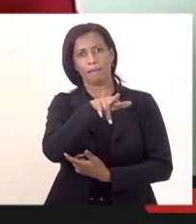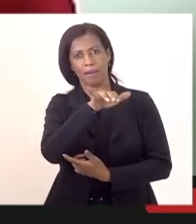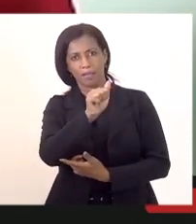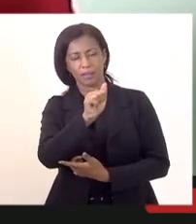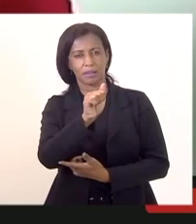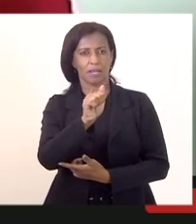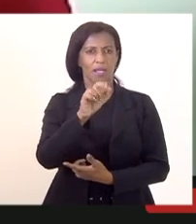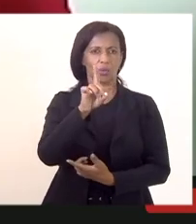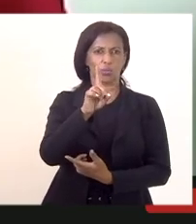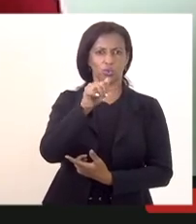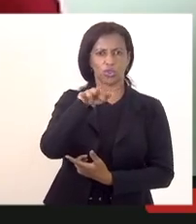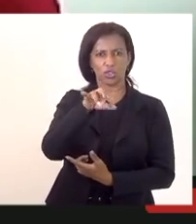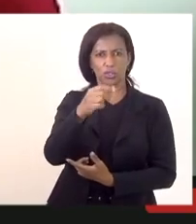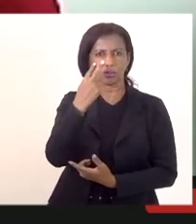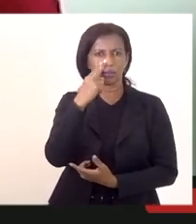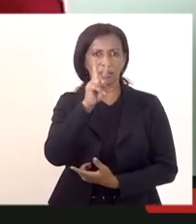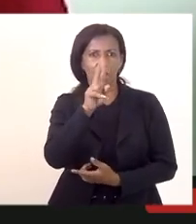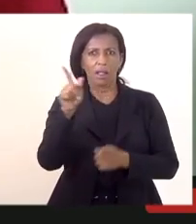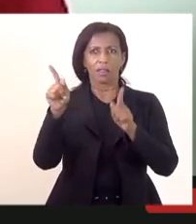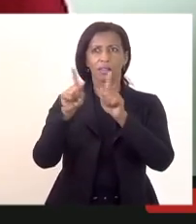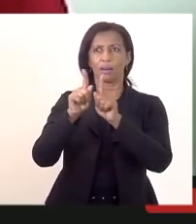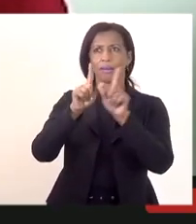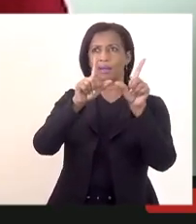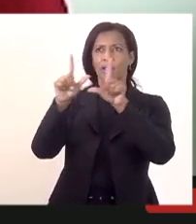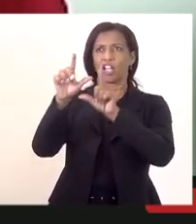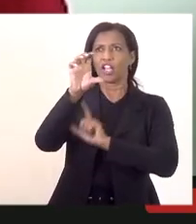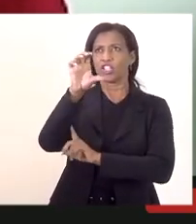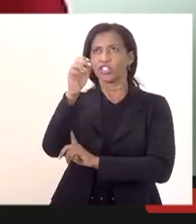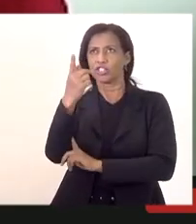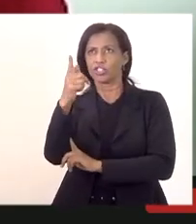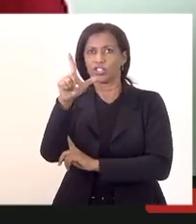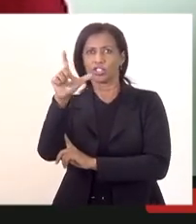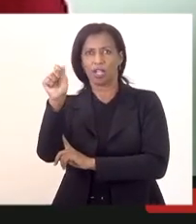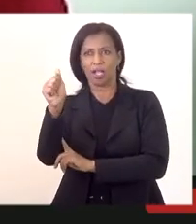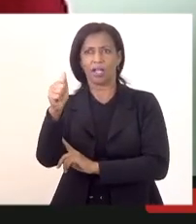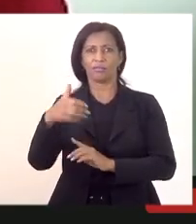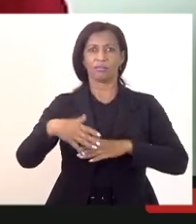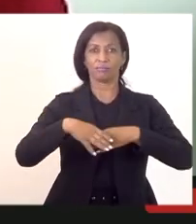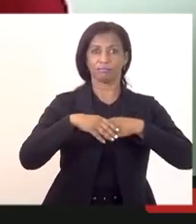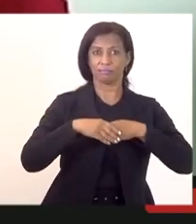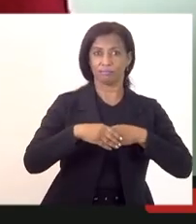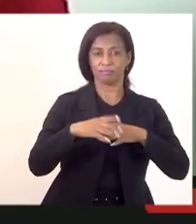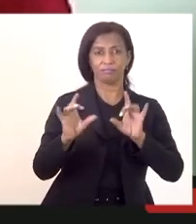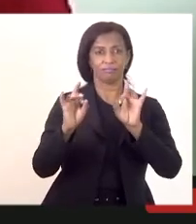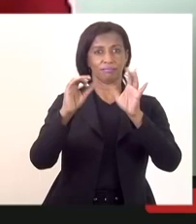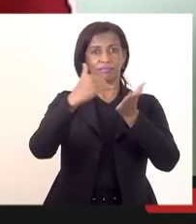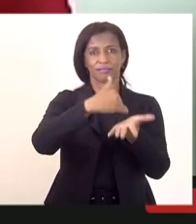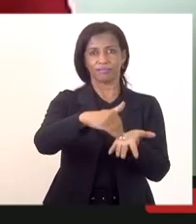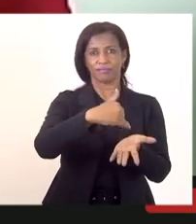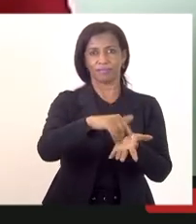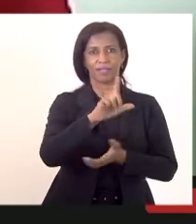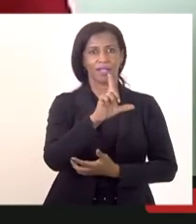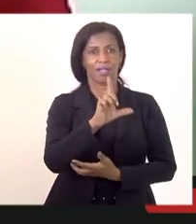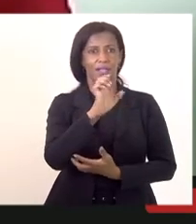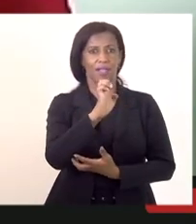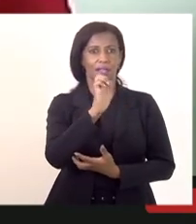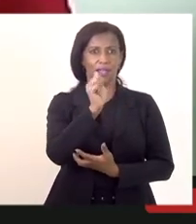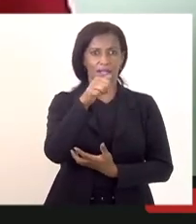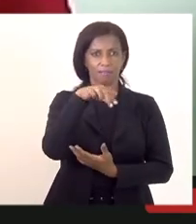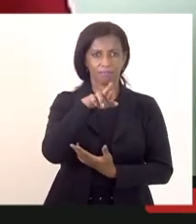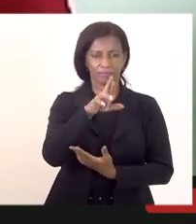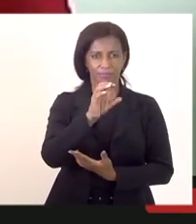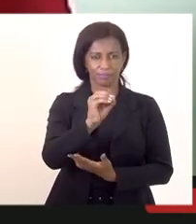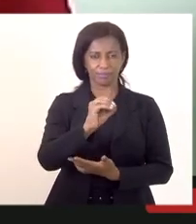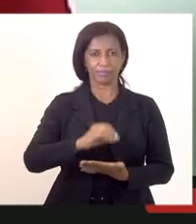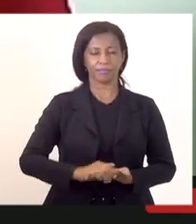vejo aqui também o deputado Charles Batistas fazer um cumprimento especial ao secretário Leandro Monteiro. Na